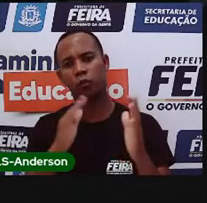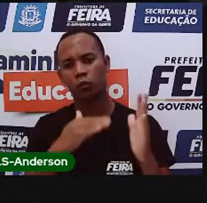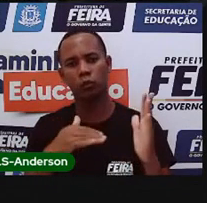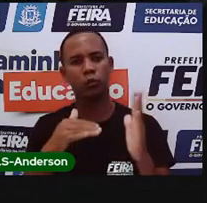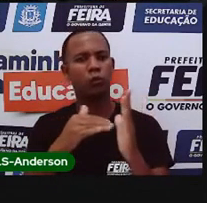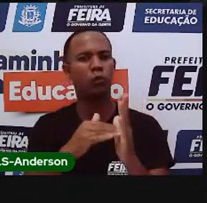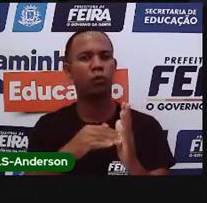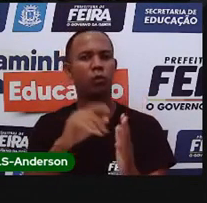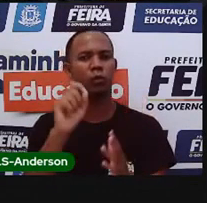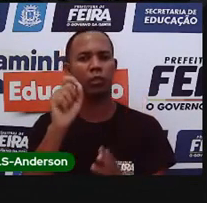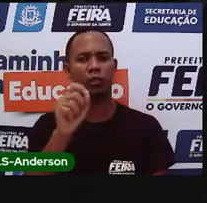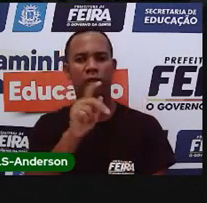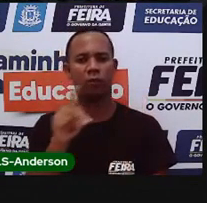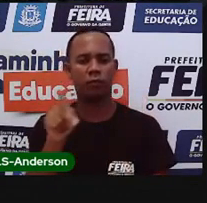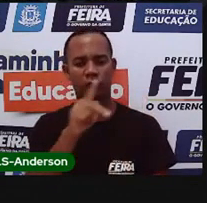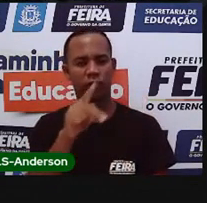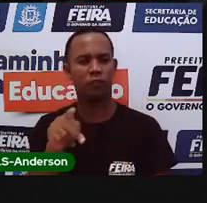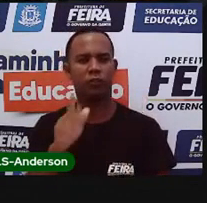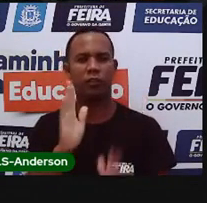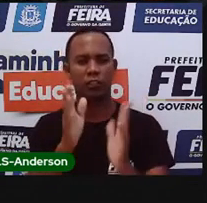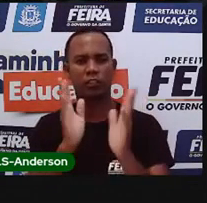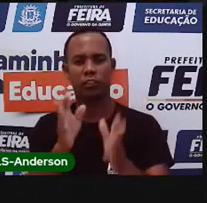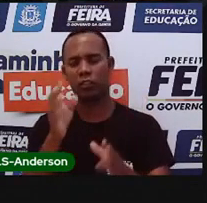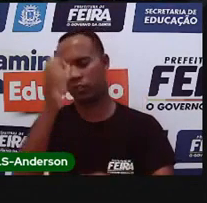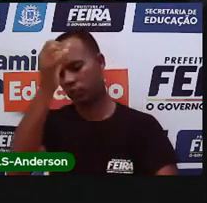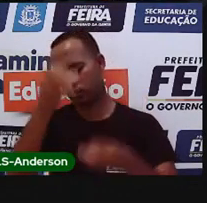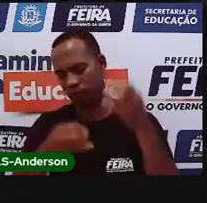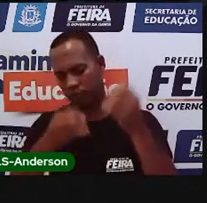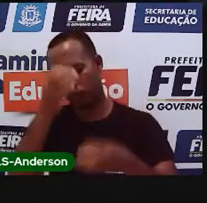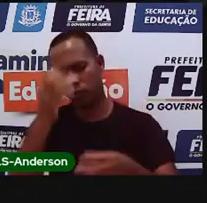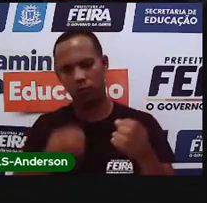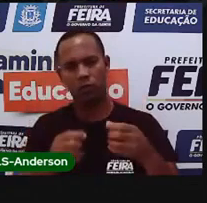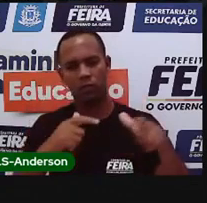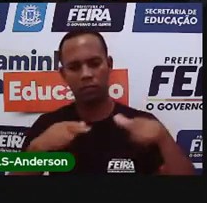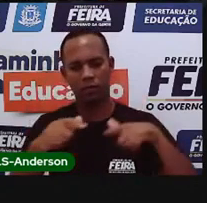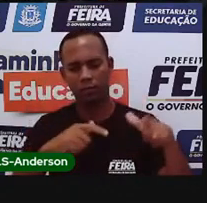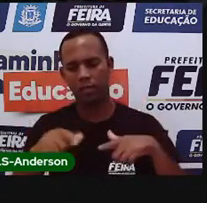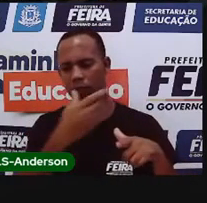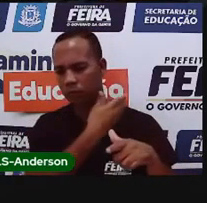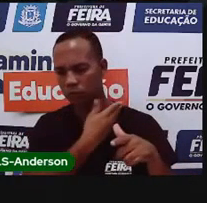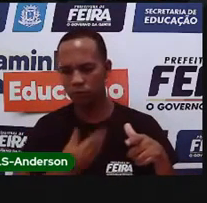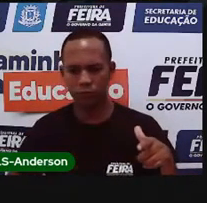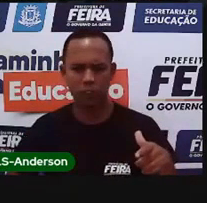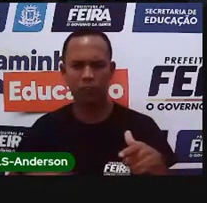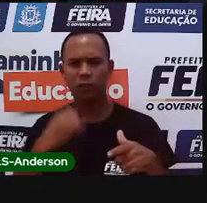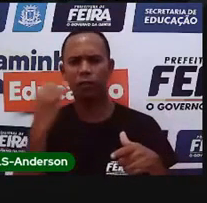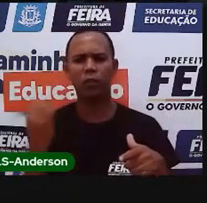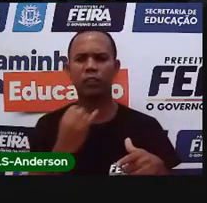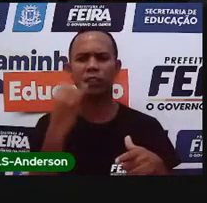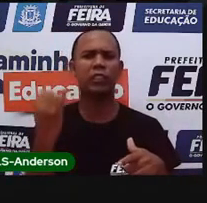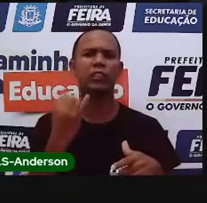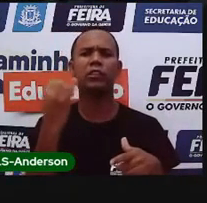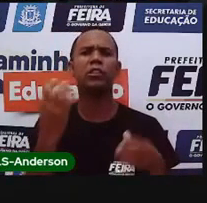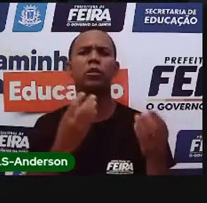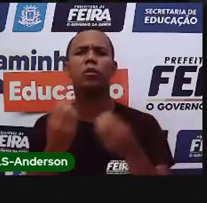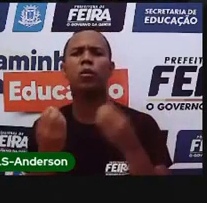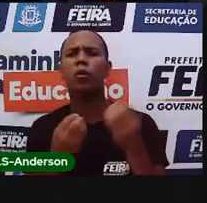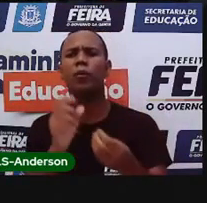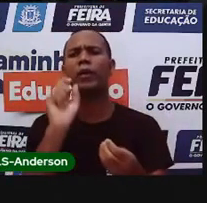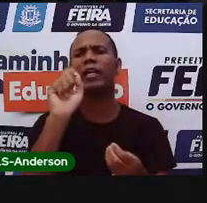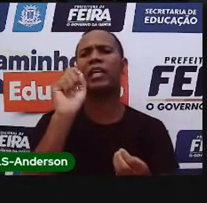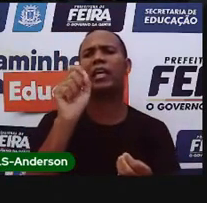que a Pró tem falado até agora sobre os serviços públicos, sua importância, sobre o funcionário público, quem